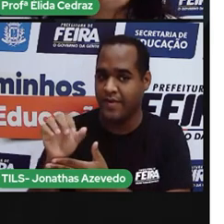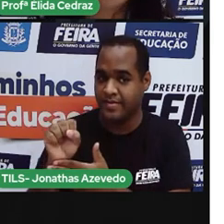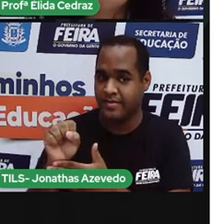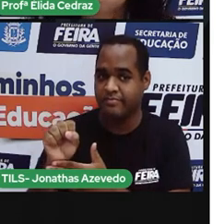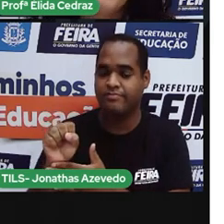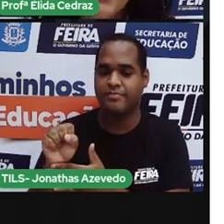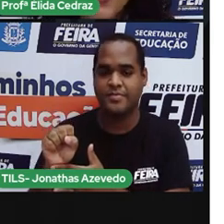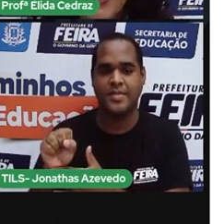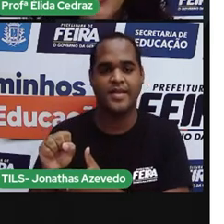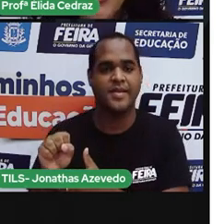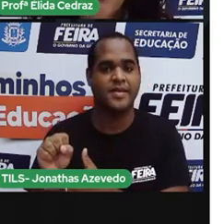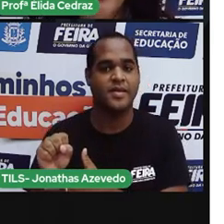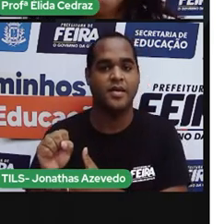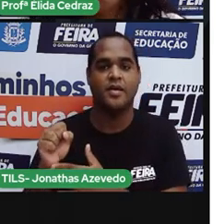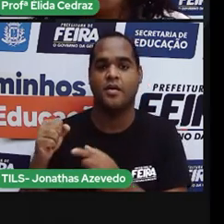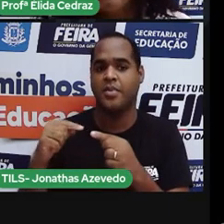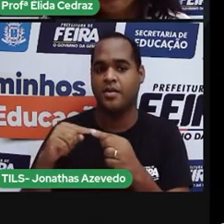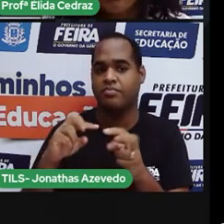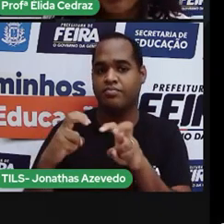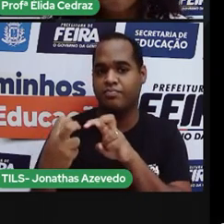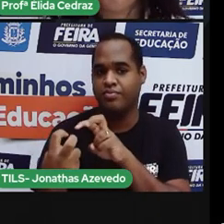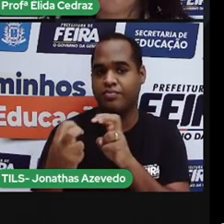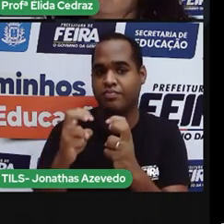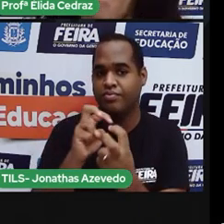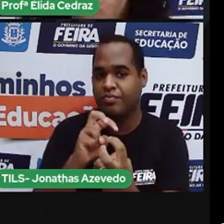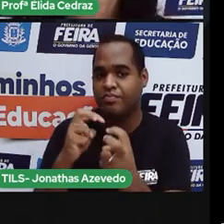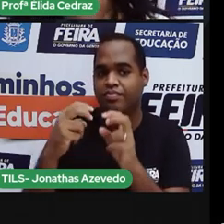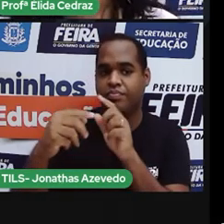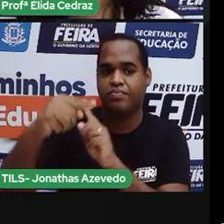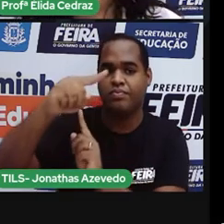Uma roleta interativa. Vamos ver?